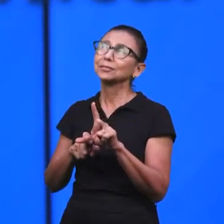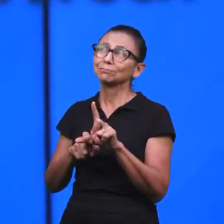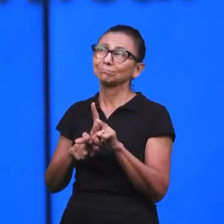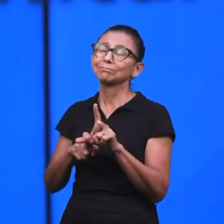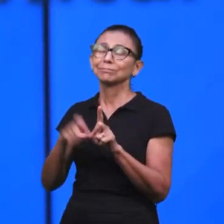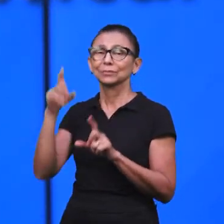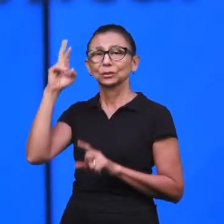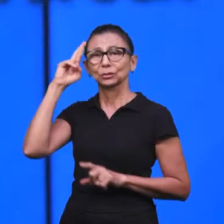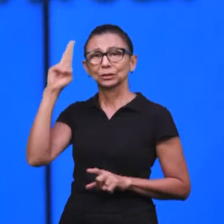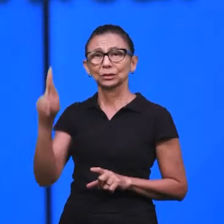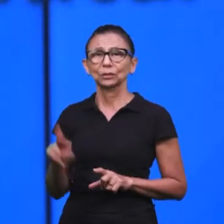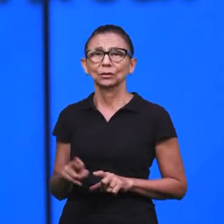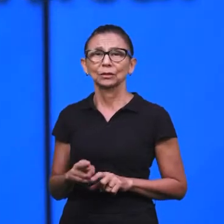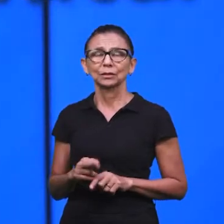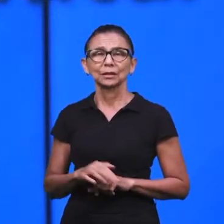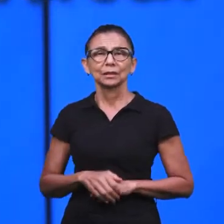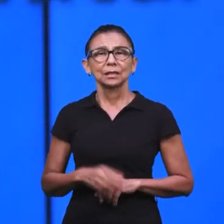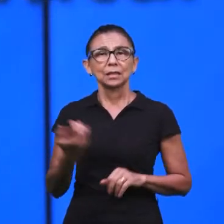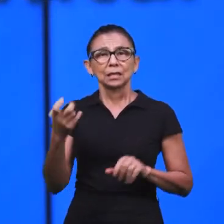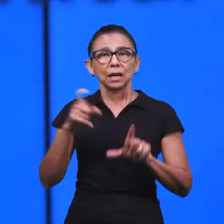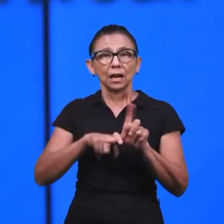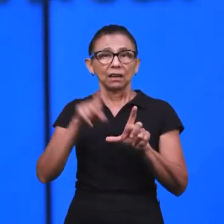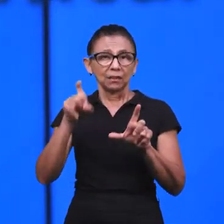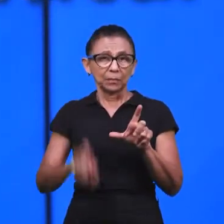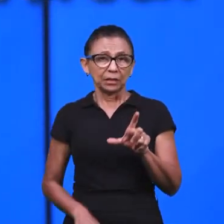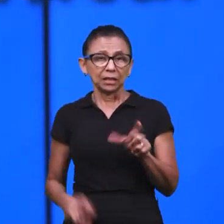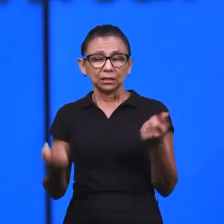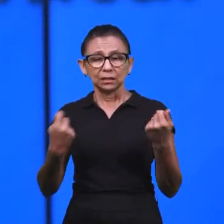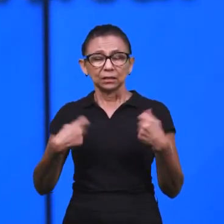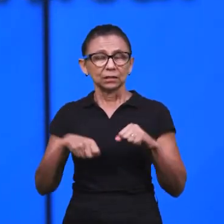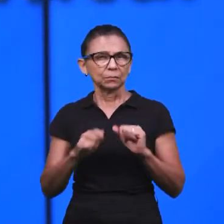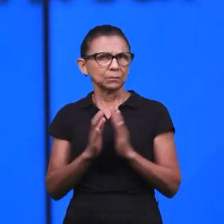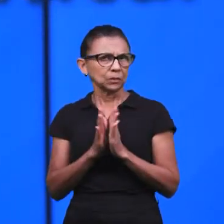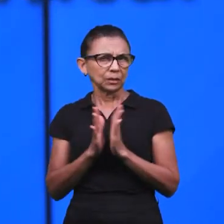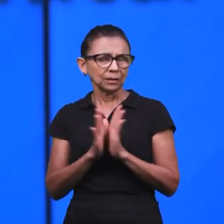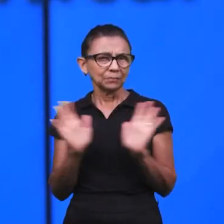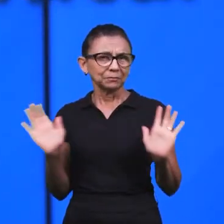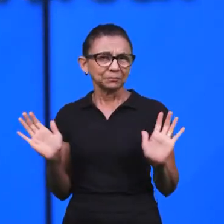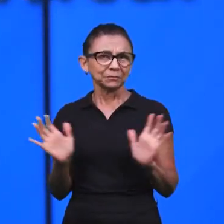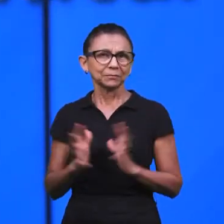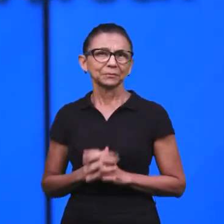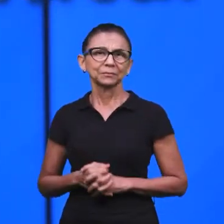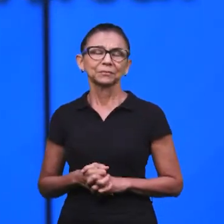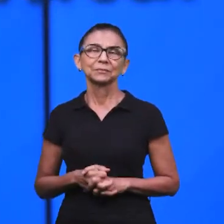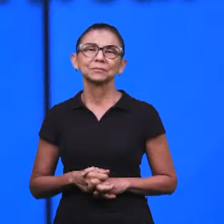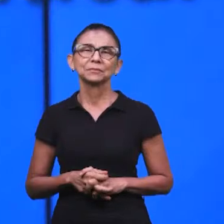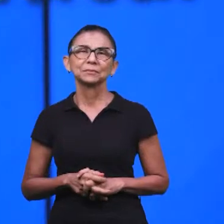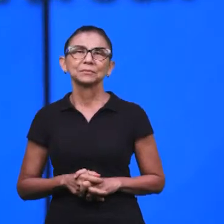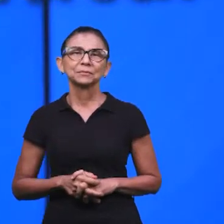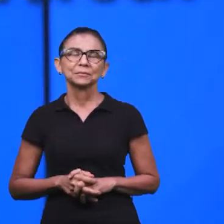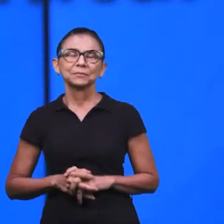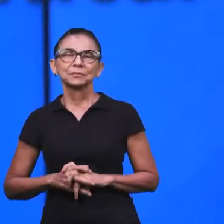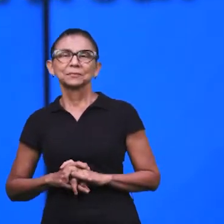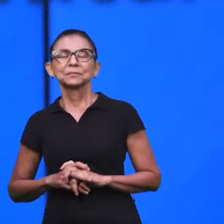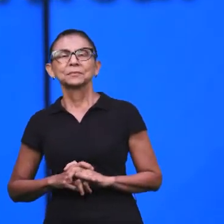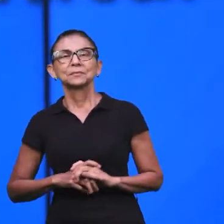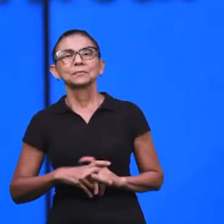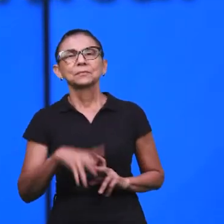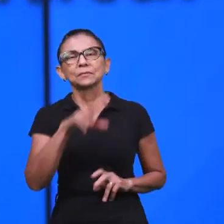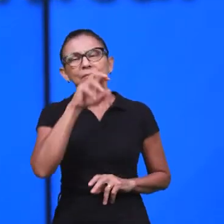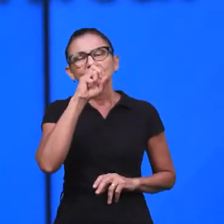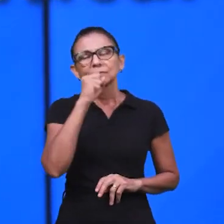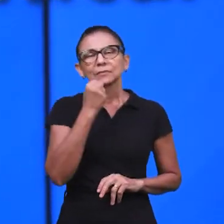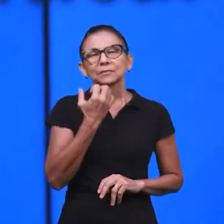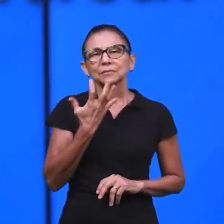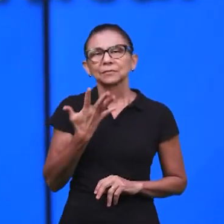Senhor. Quando ele não é dependente do Senhor, é porque ele não está orando, né? Muito bem colocado. Benito, é exatamente esse os tipos de pós